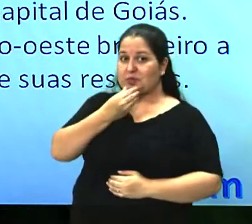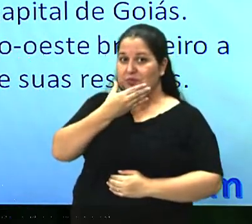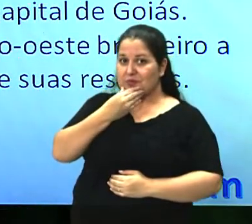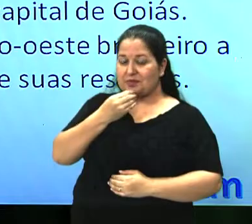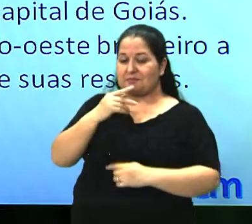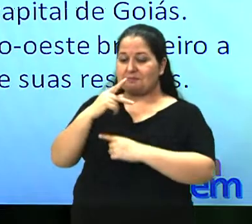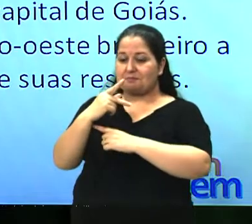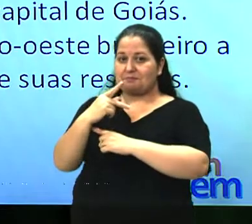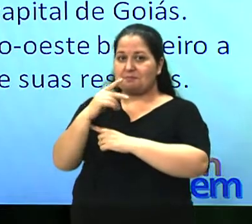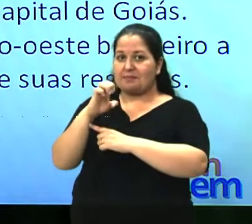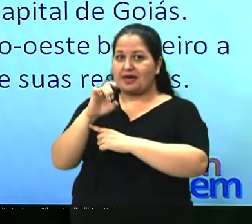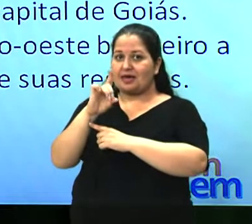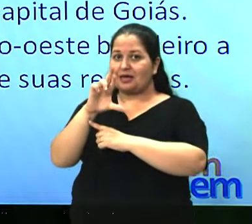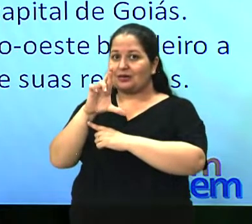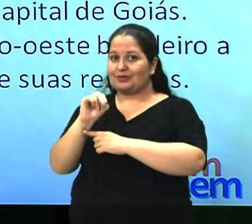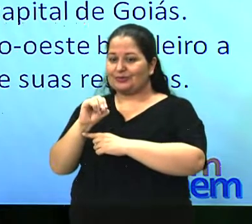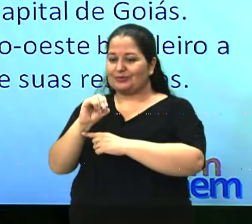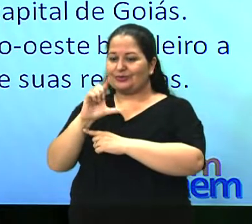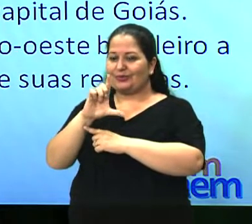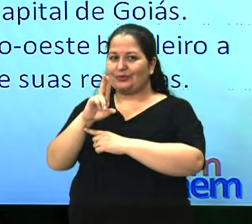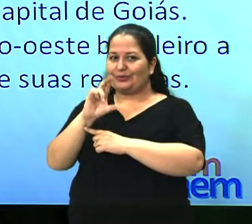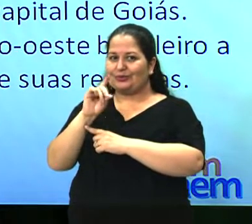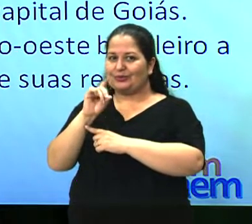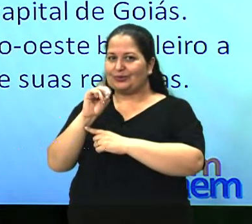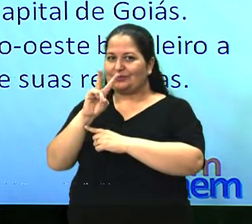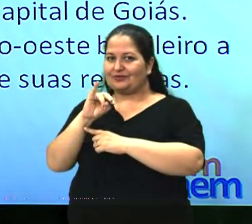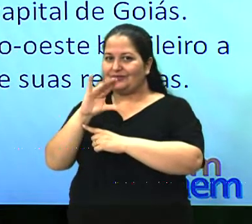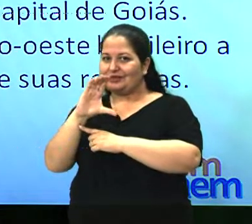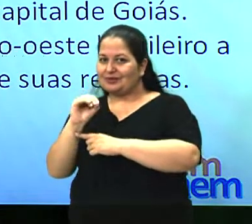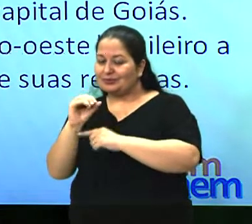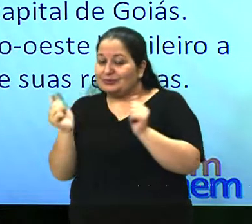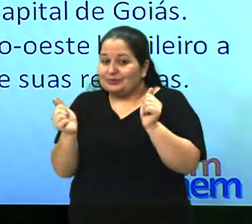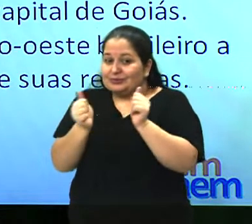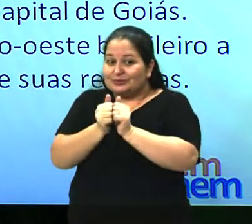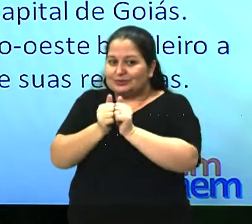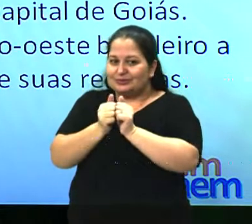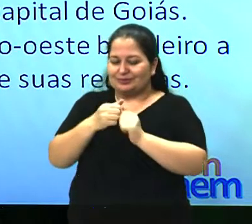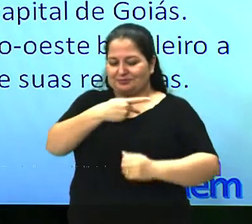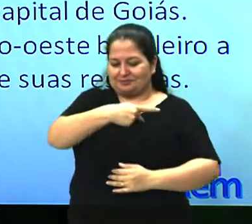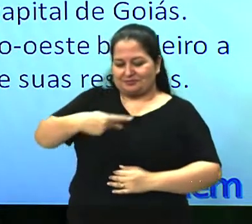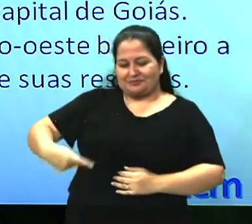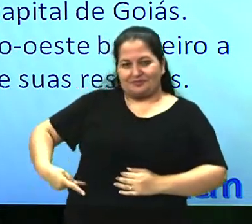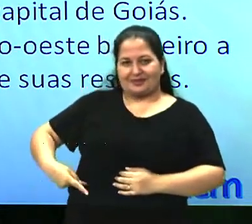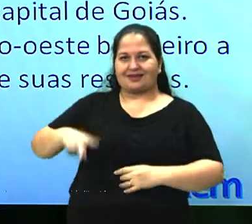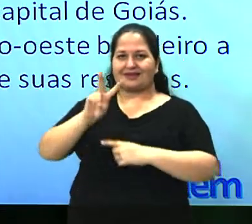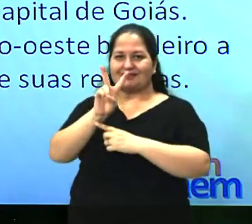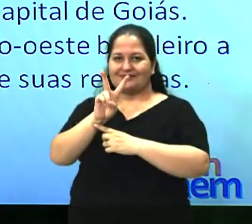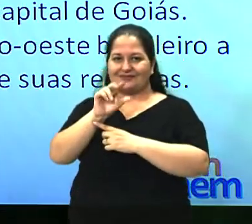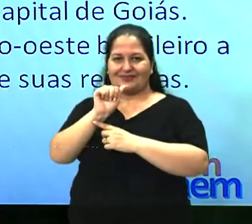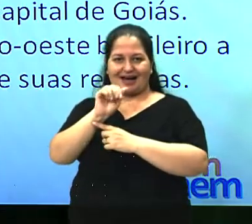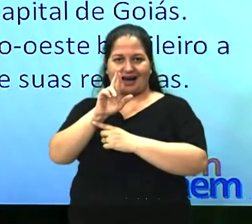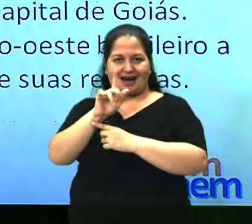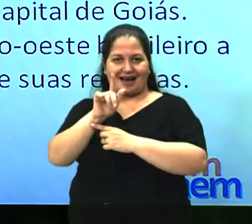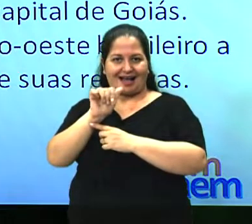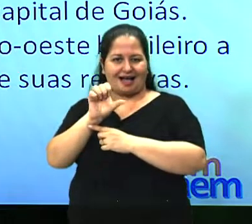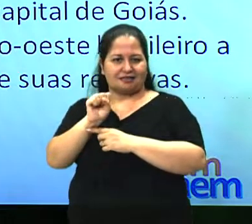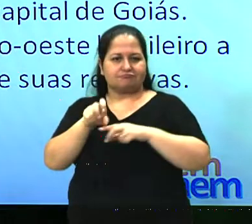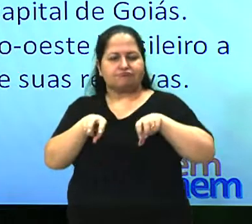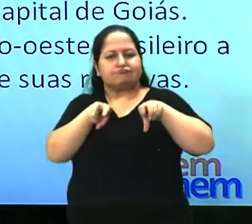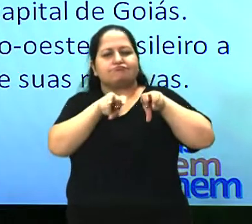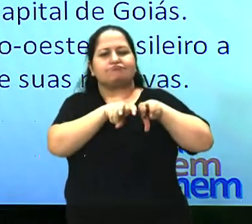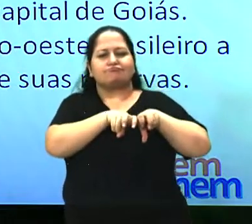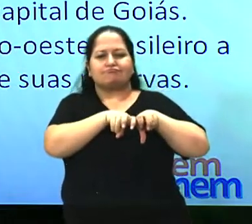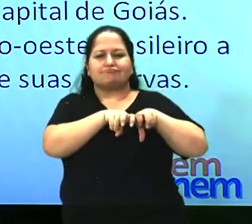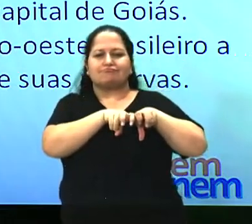Teixeira com a figura do presidente Vargas, tá? em que a gente pode perceber essa forte tendência então do que eu